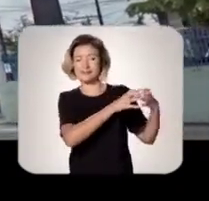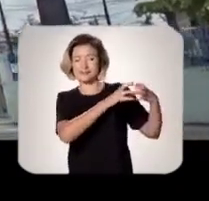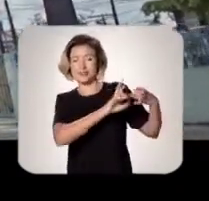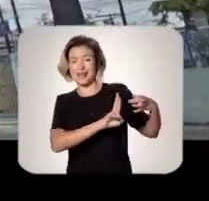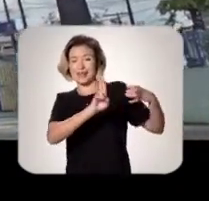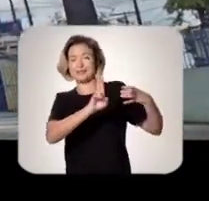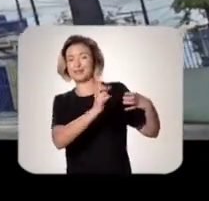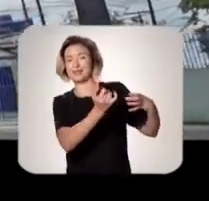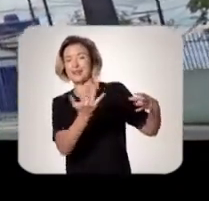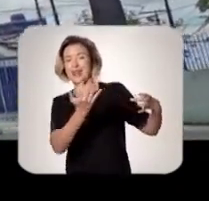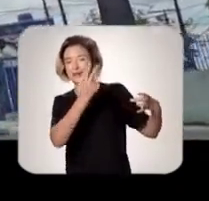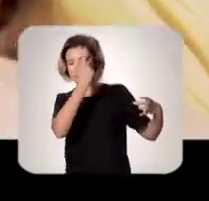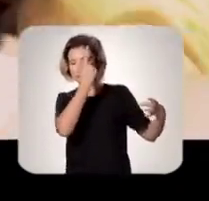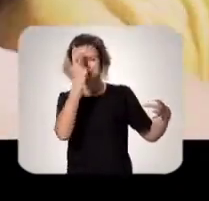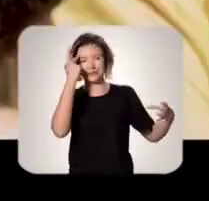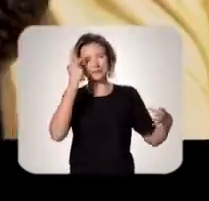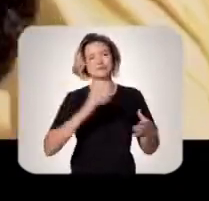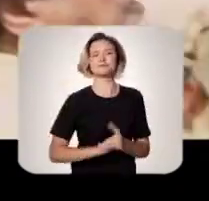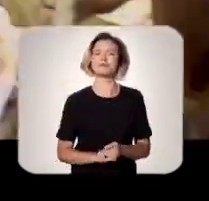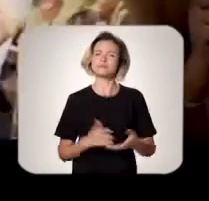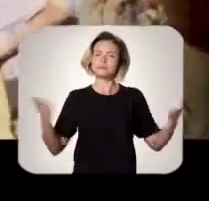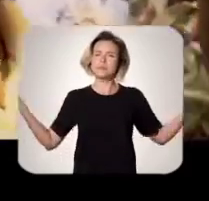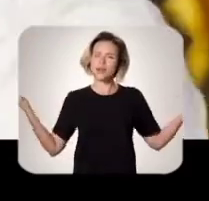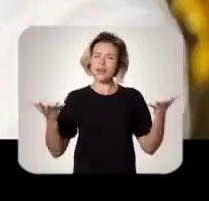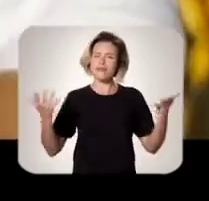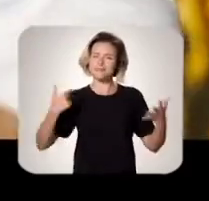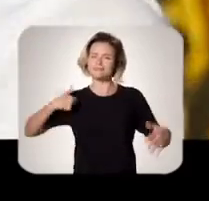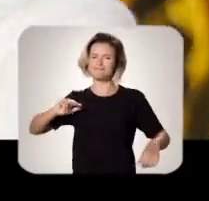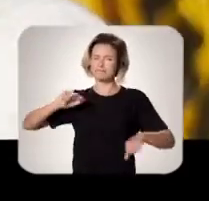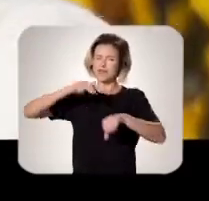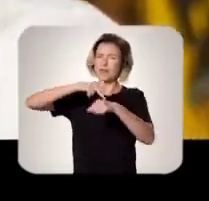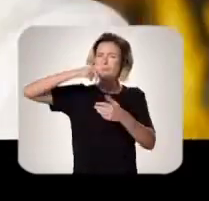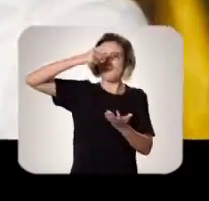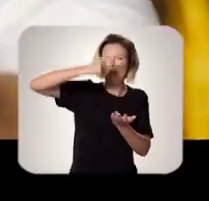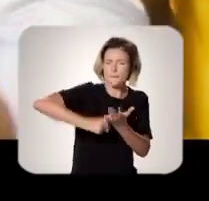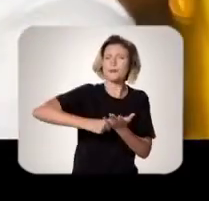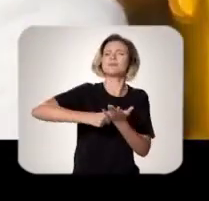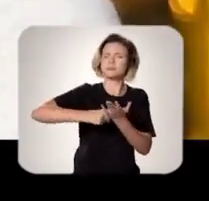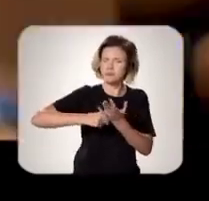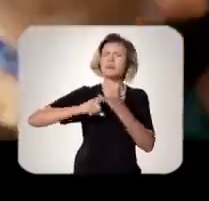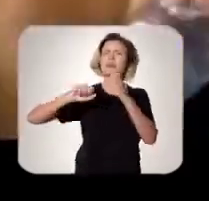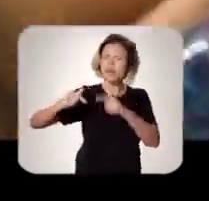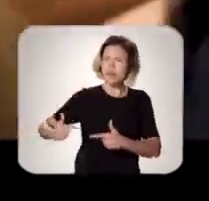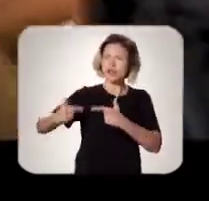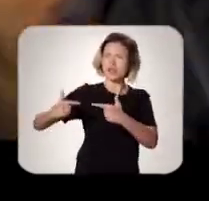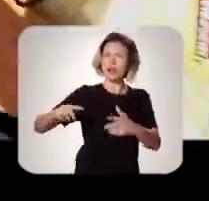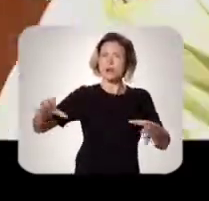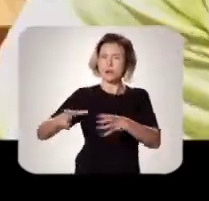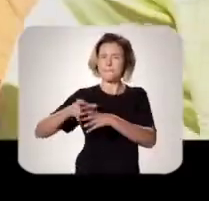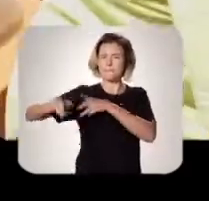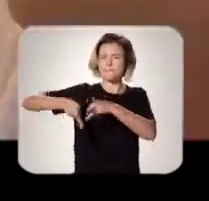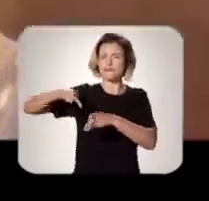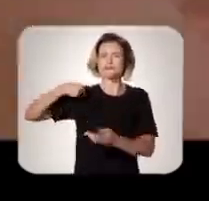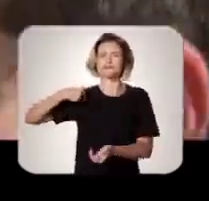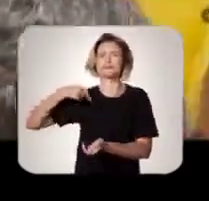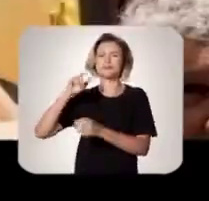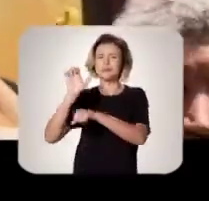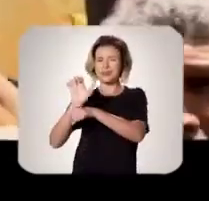sonho de muita gente O que nos traz aqui É um compromisso De luta pelo povo do nosso estado